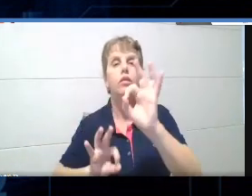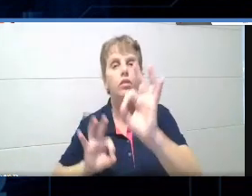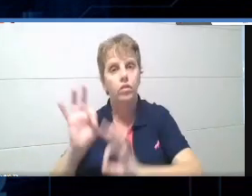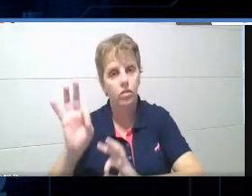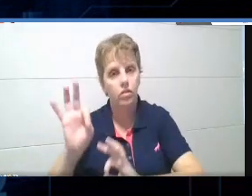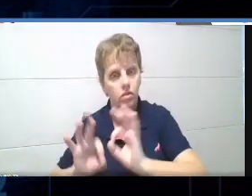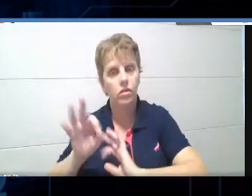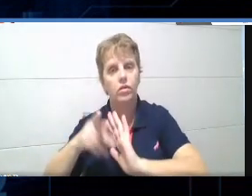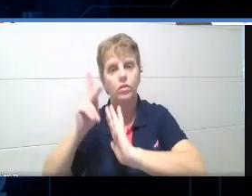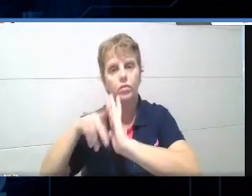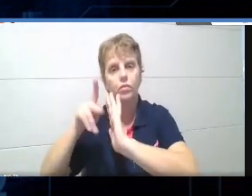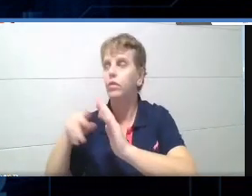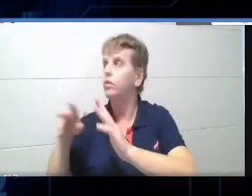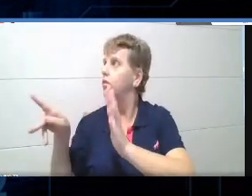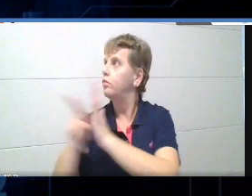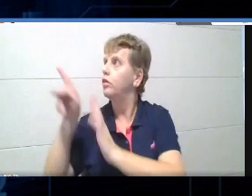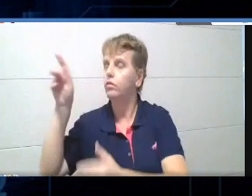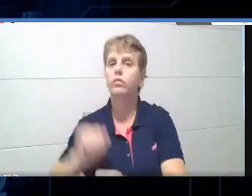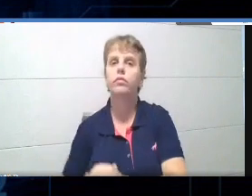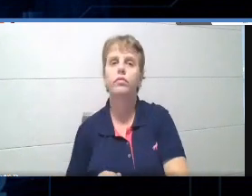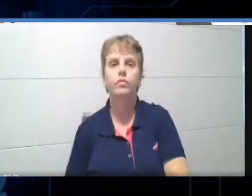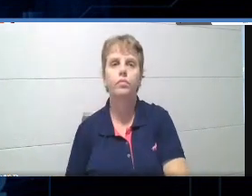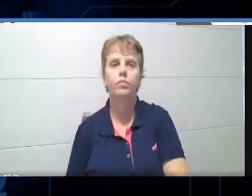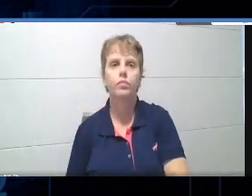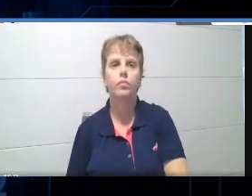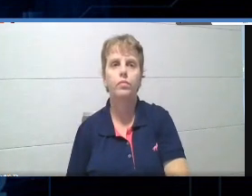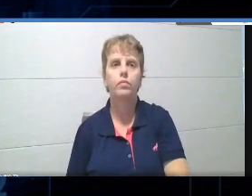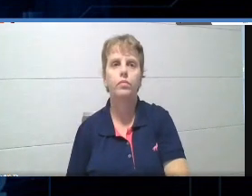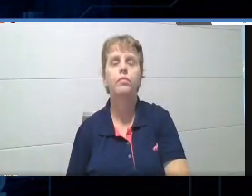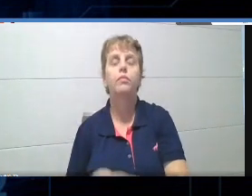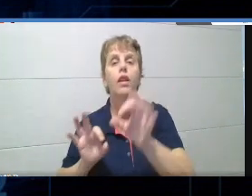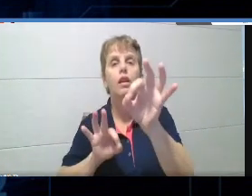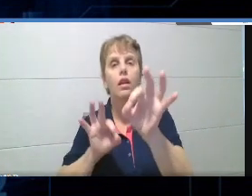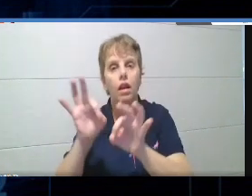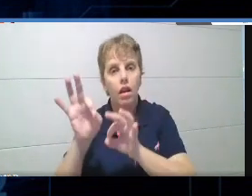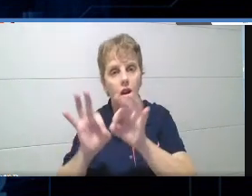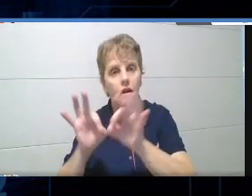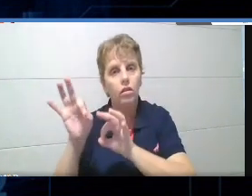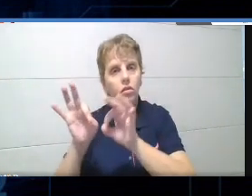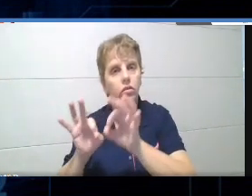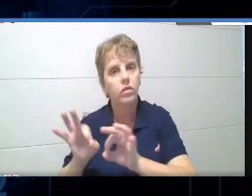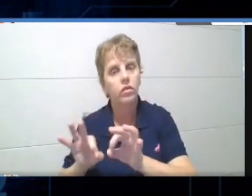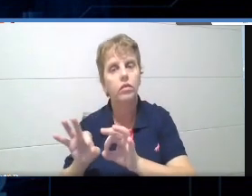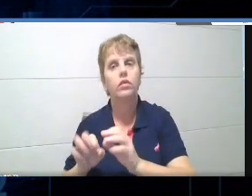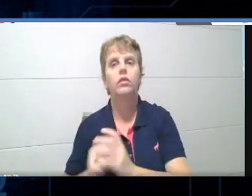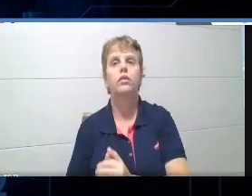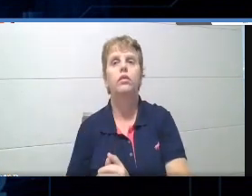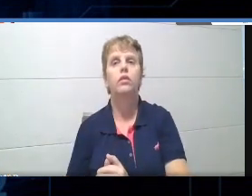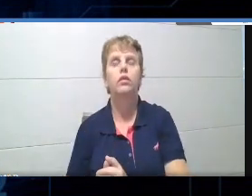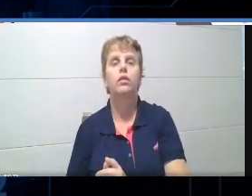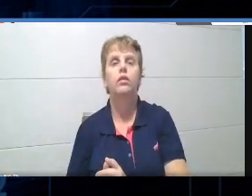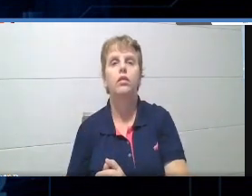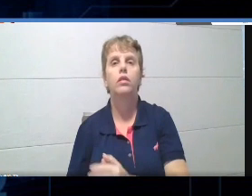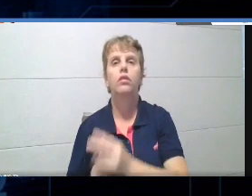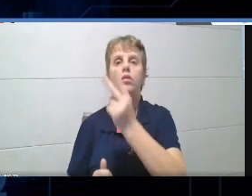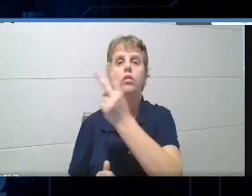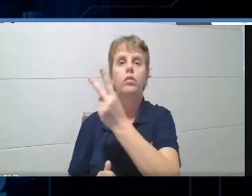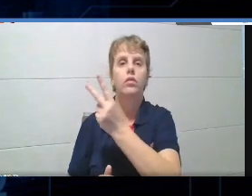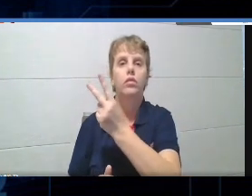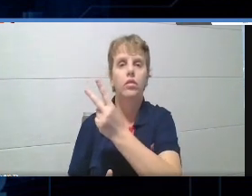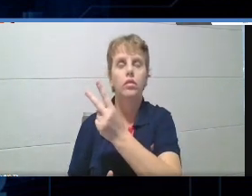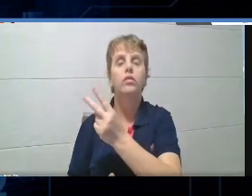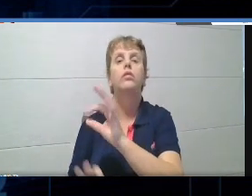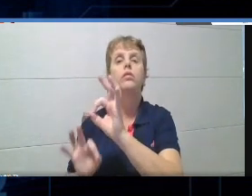porque eu avaliei nessa atividade que eu fiz com ele, gente, o planejamento, eles tinham que, foram dois momentos, foi o